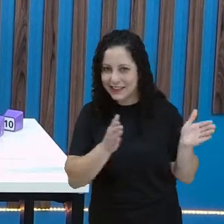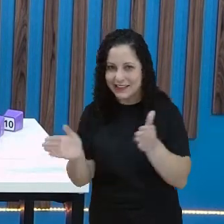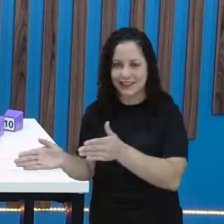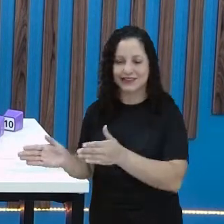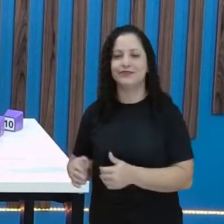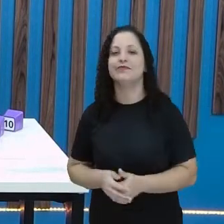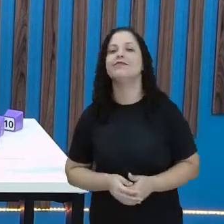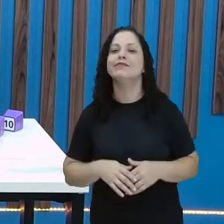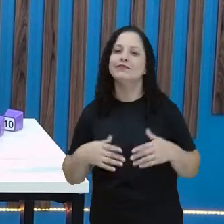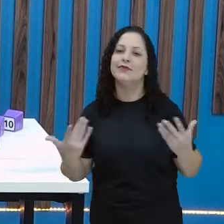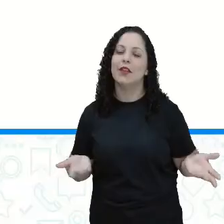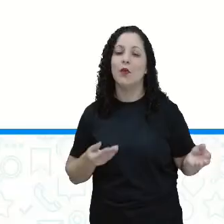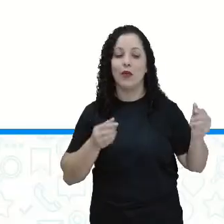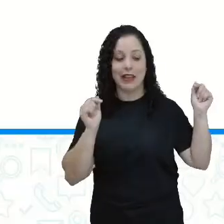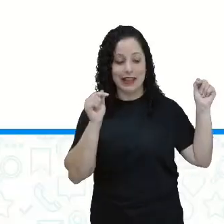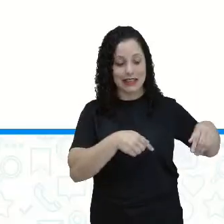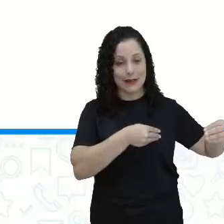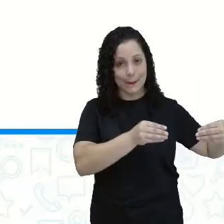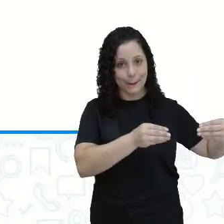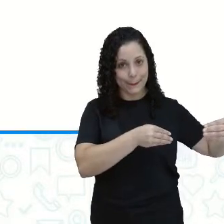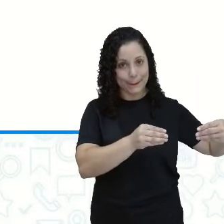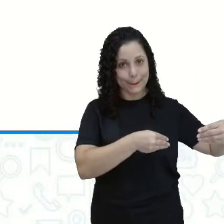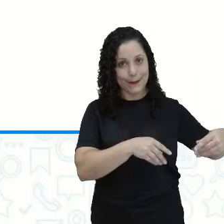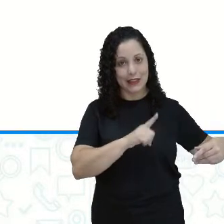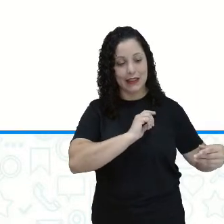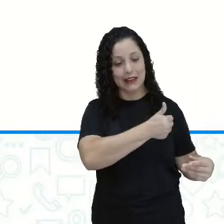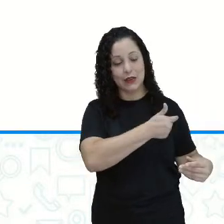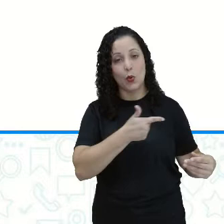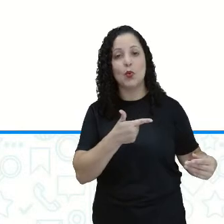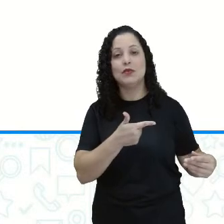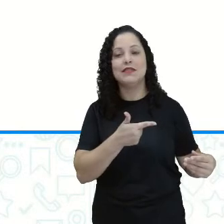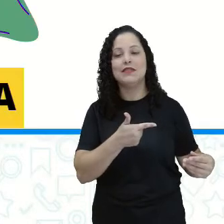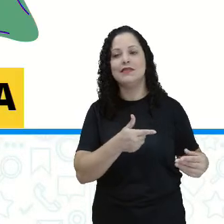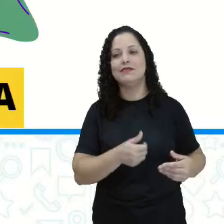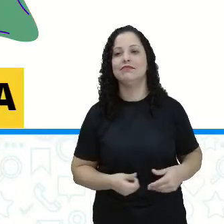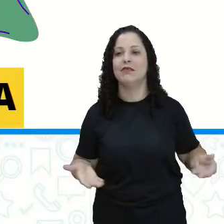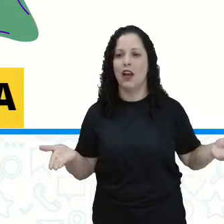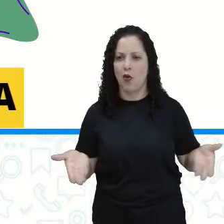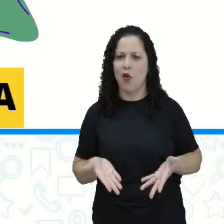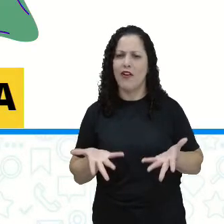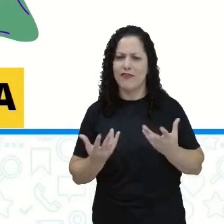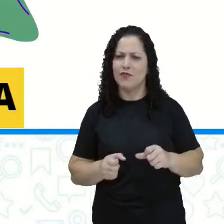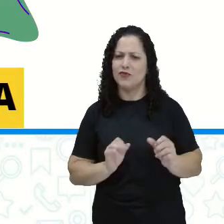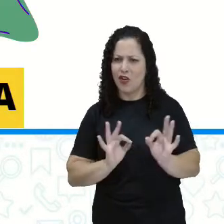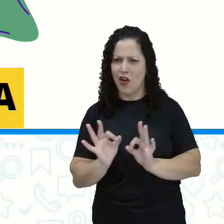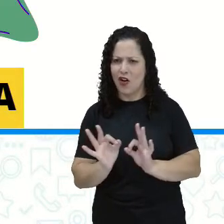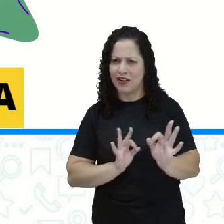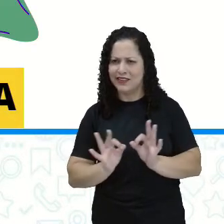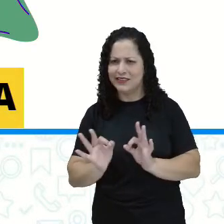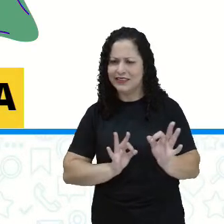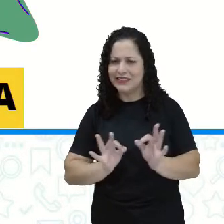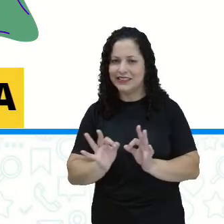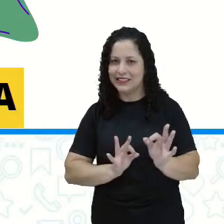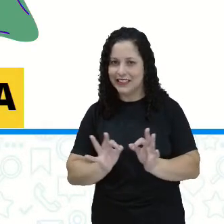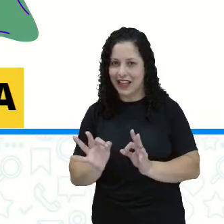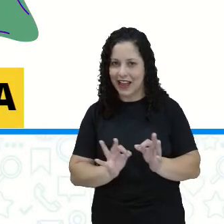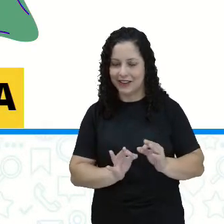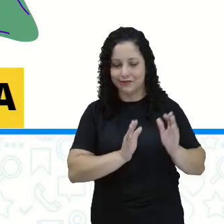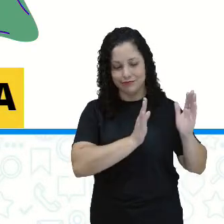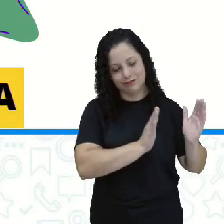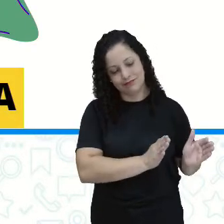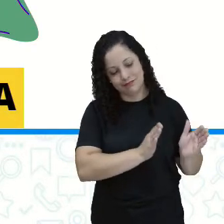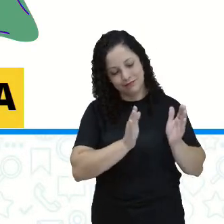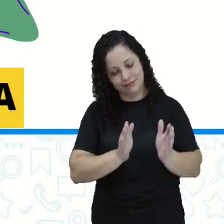Logo, o saco de Paula tem doze bolinhas. Agora vamos organizar o saquinho. Organizando os saquinhos, ó.